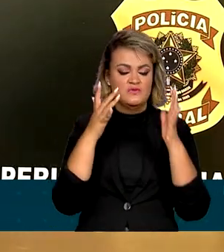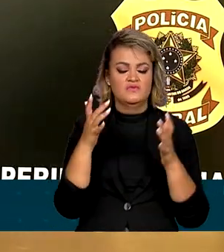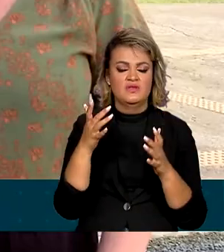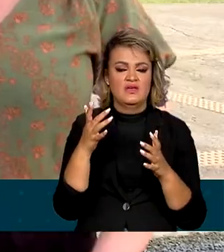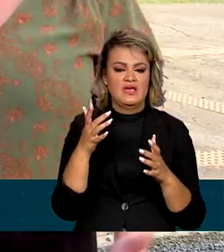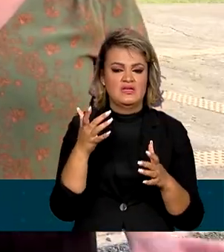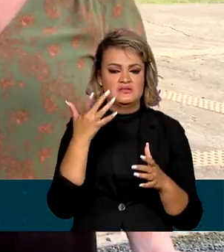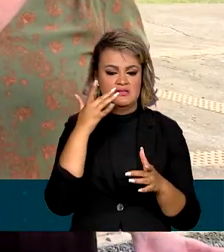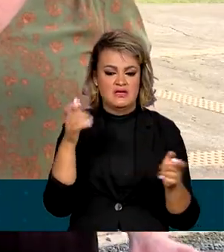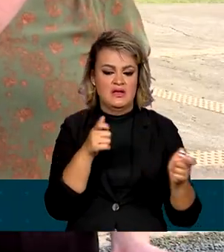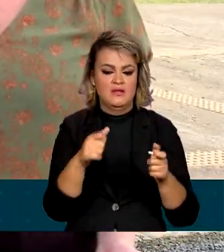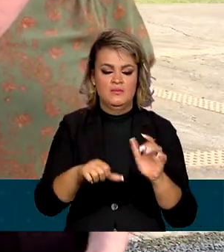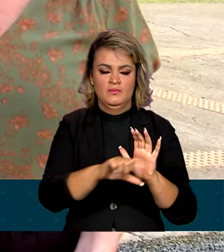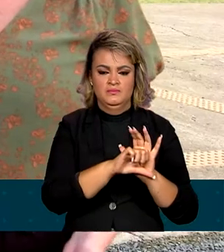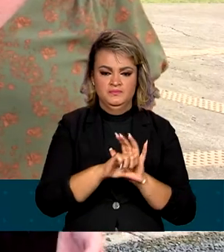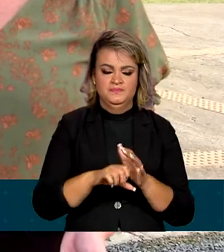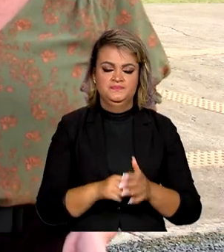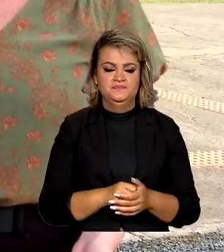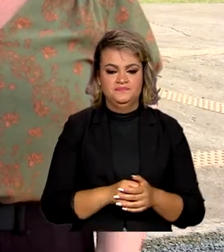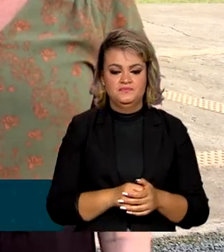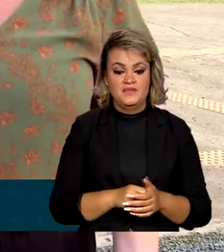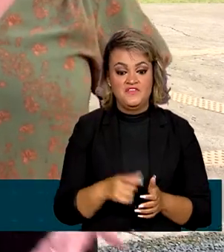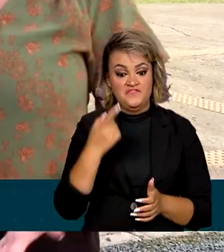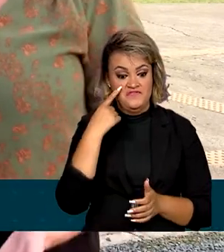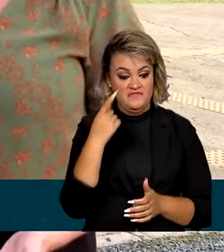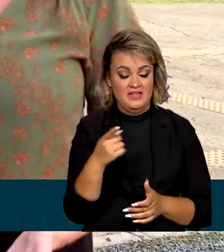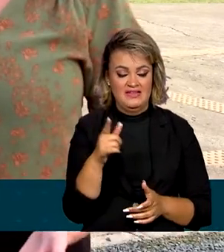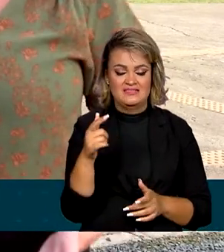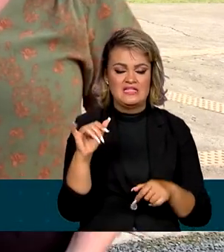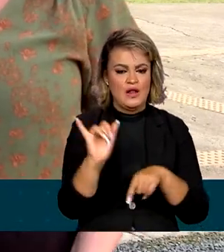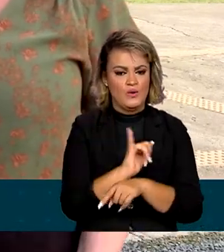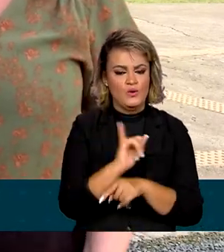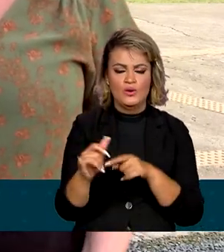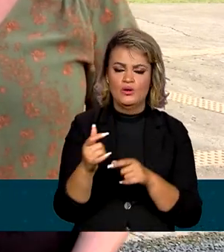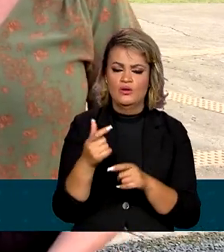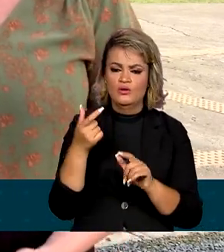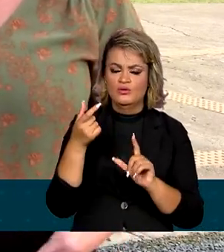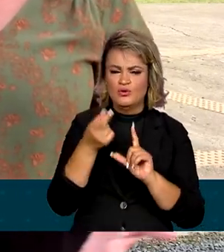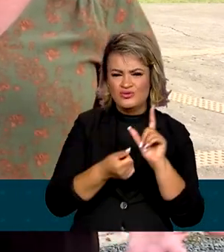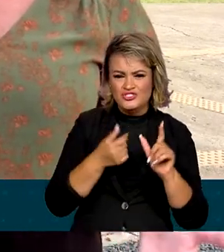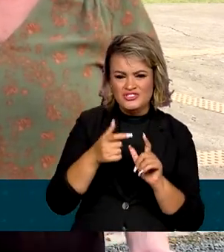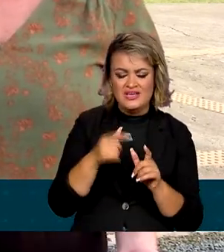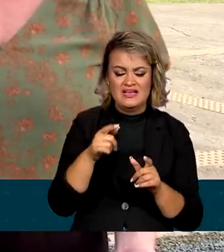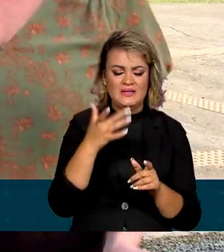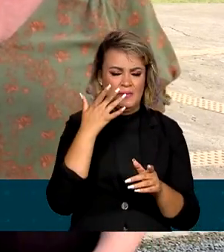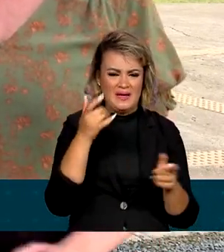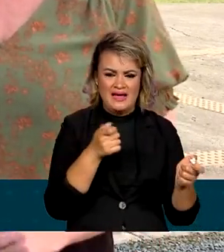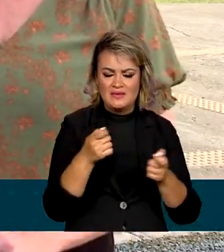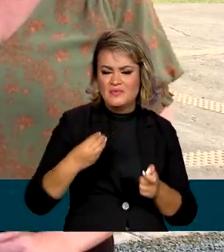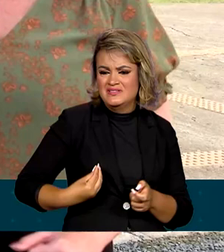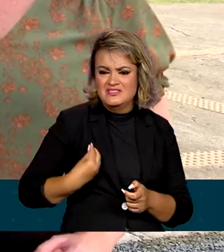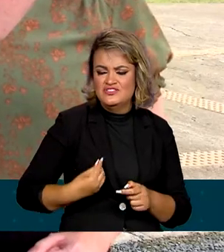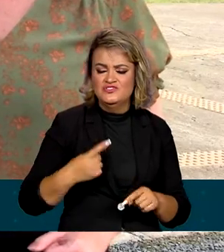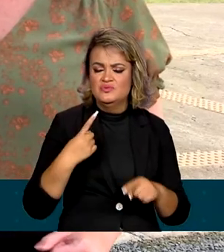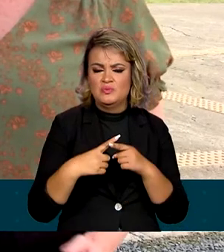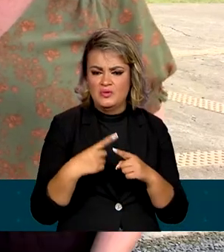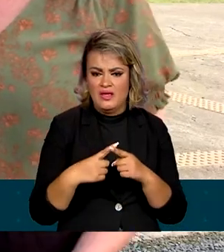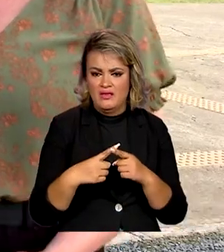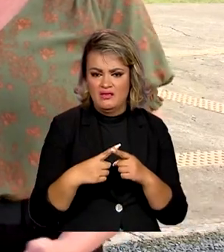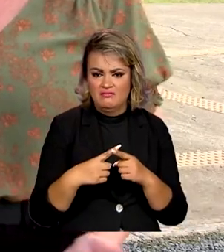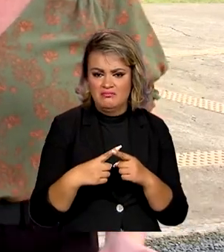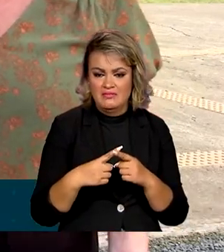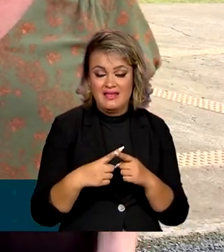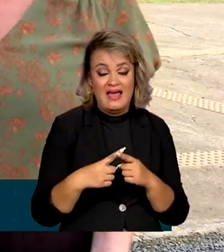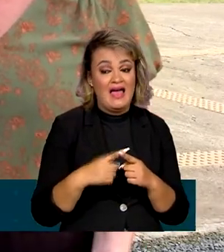garimpo ilegal. Concentrar as ações de destruição na logística que faz o garimpo ilegal funcionar e não nos garimpeiros.